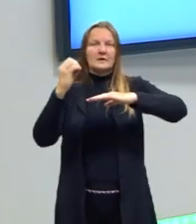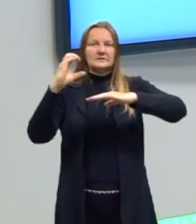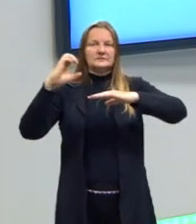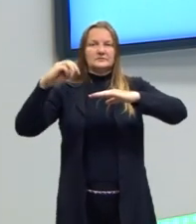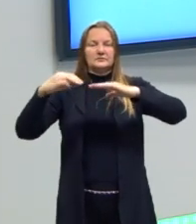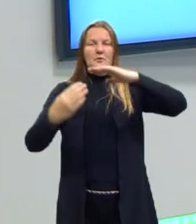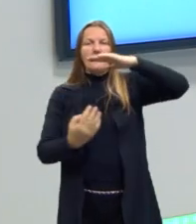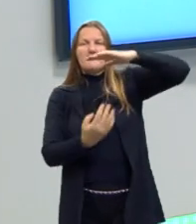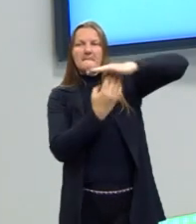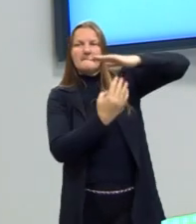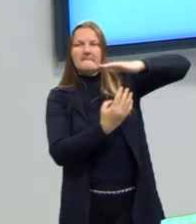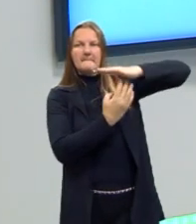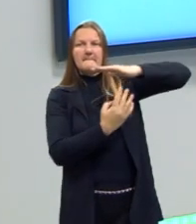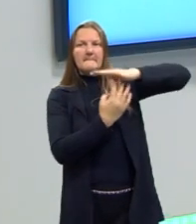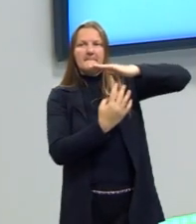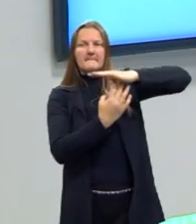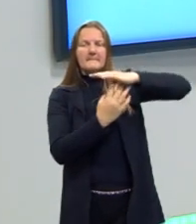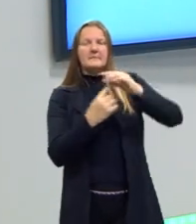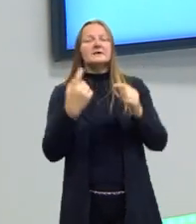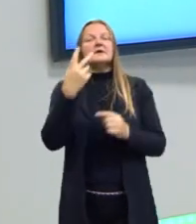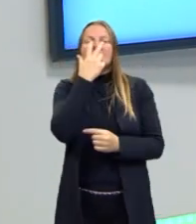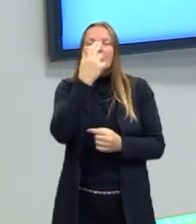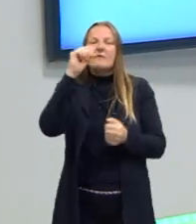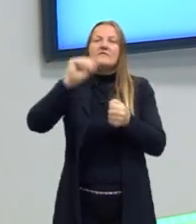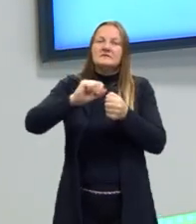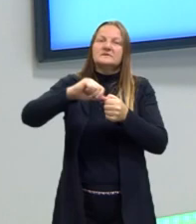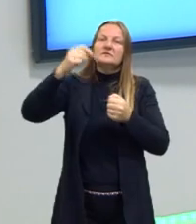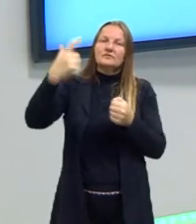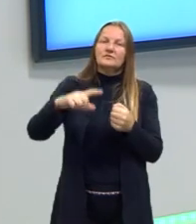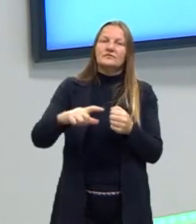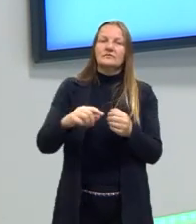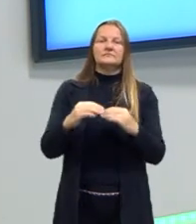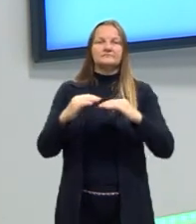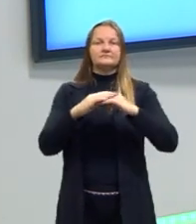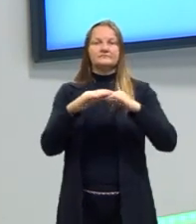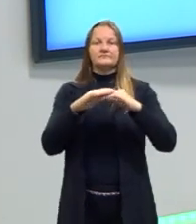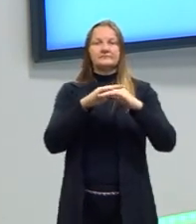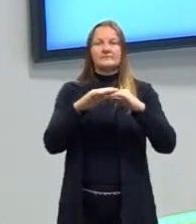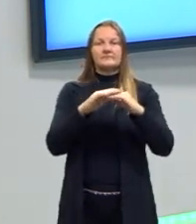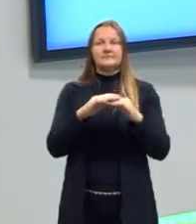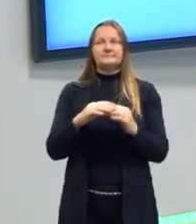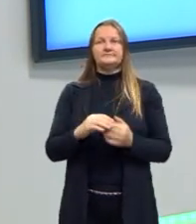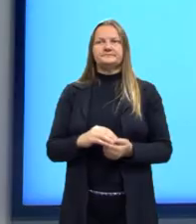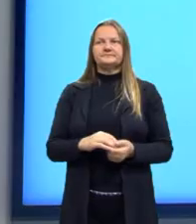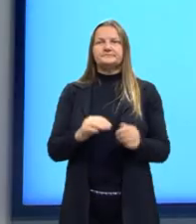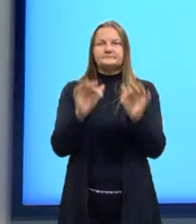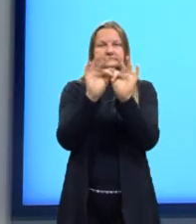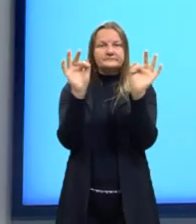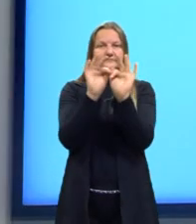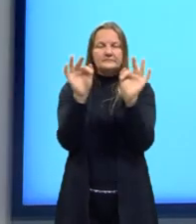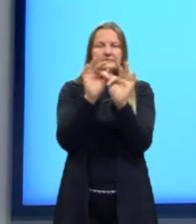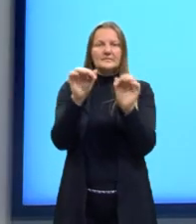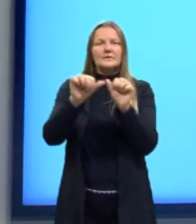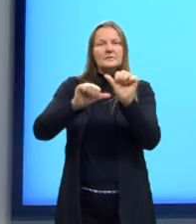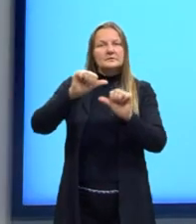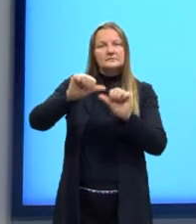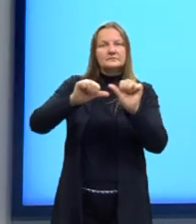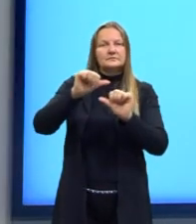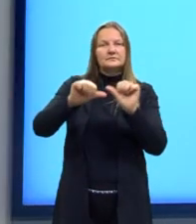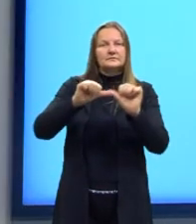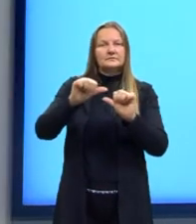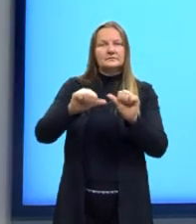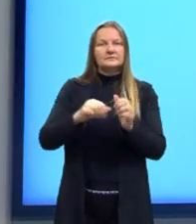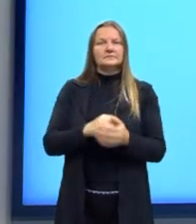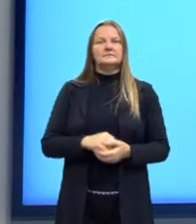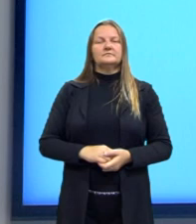Então nós vamos repetir o mesmo processo, só que agora nós vamos pegar a nossa fórmula e vamos